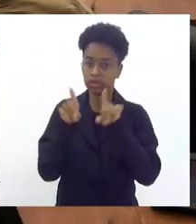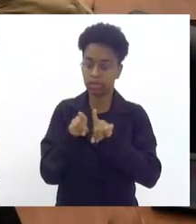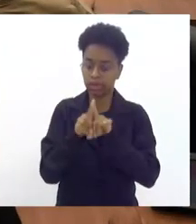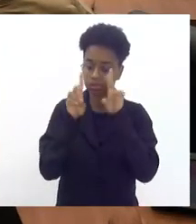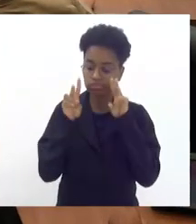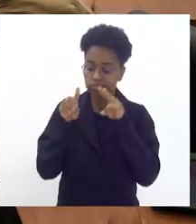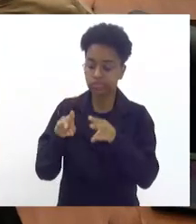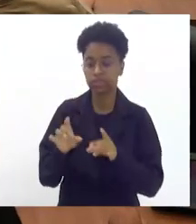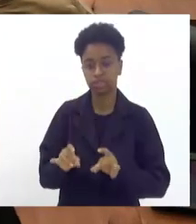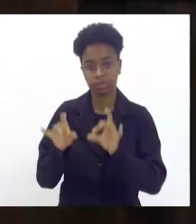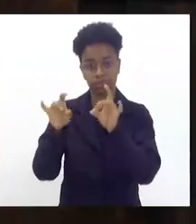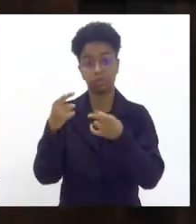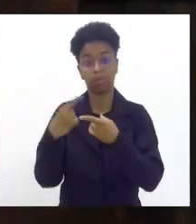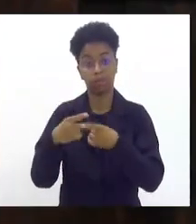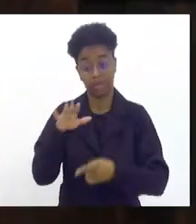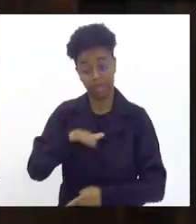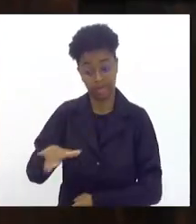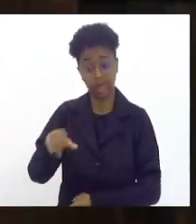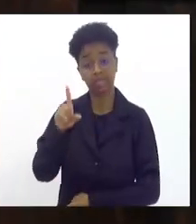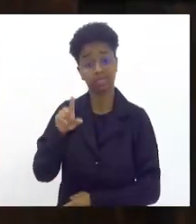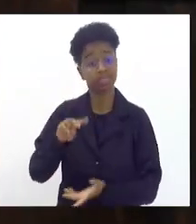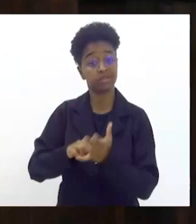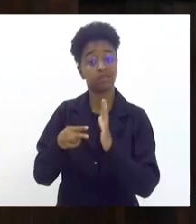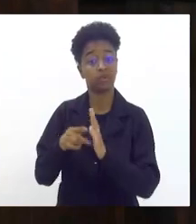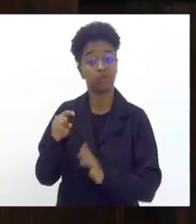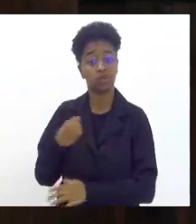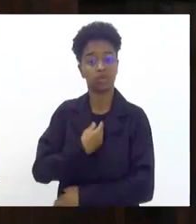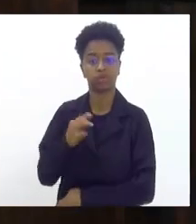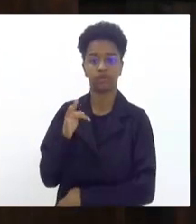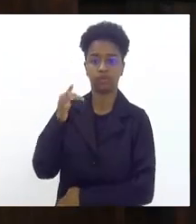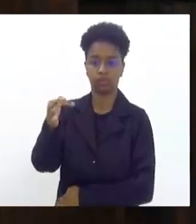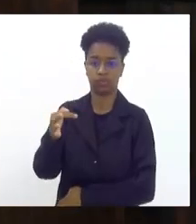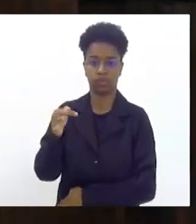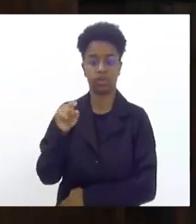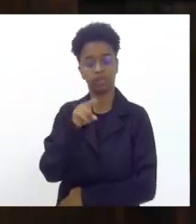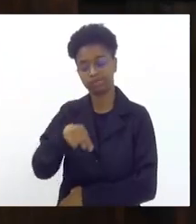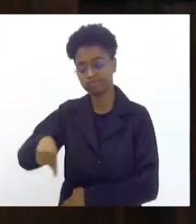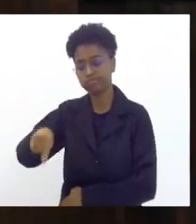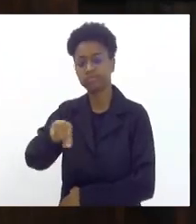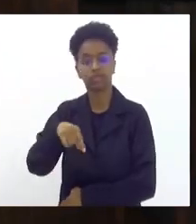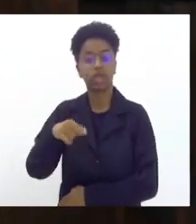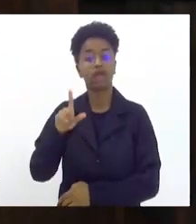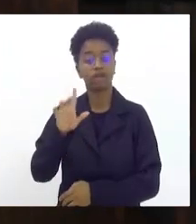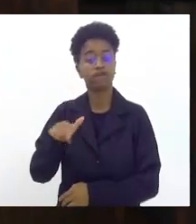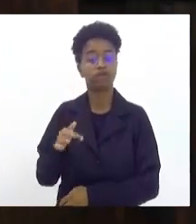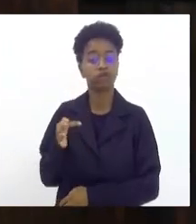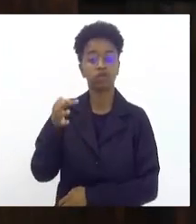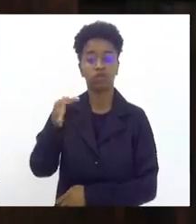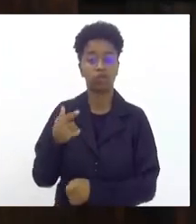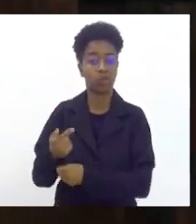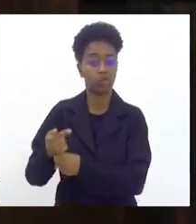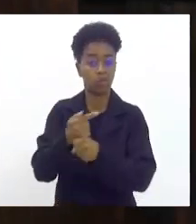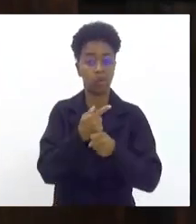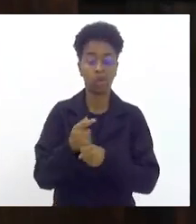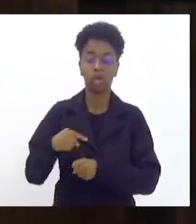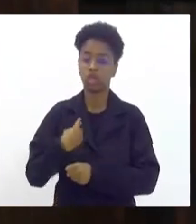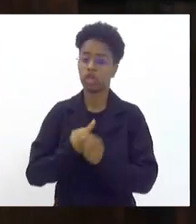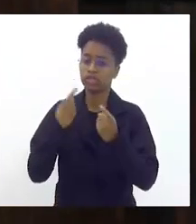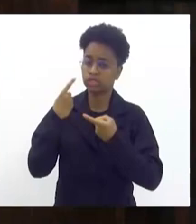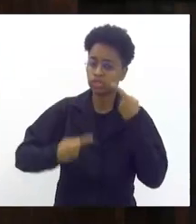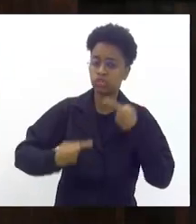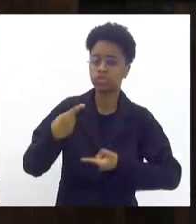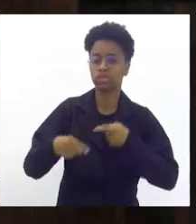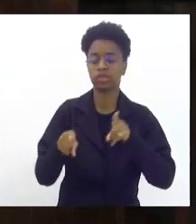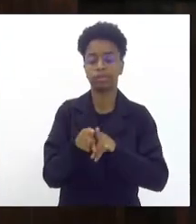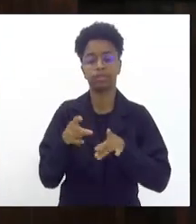porque elas são o nosso futuro. É o futuro de toda a gremiação e a gente tem discutido e tem ficado muito preocupado